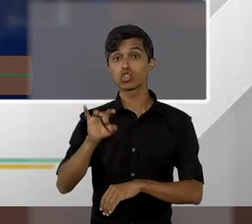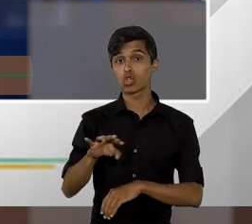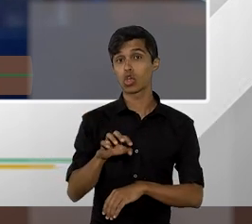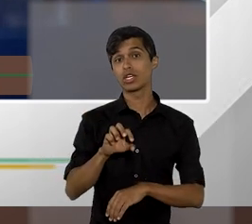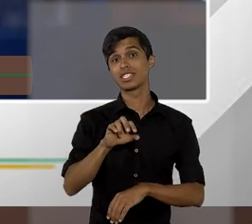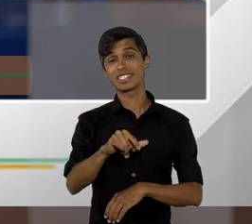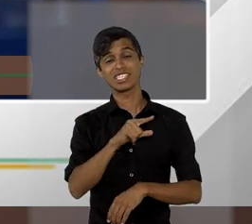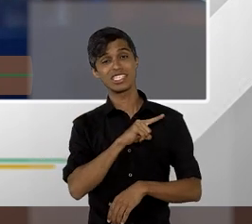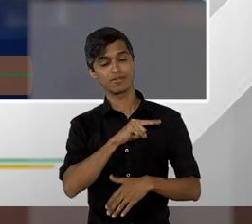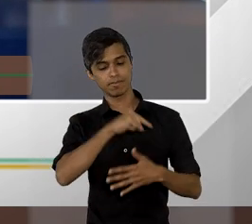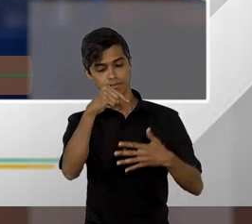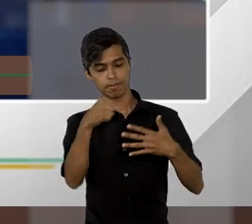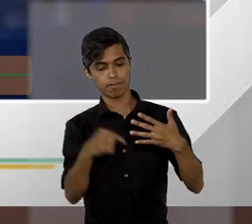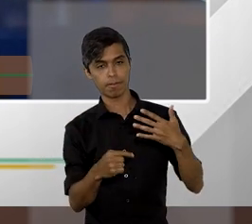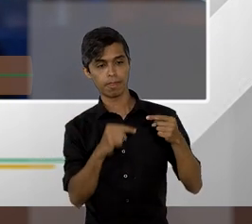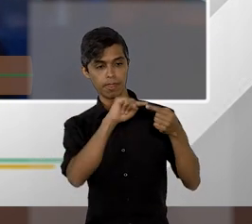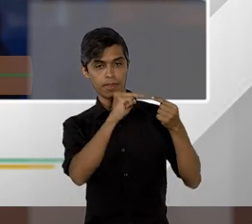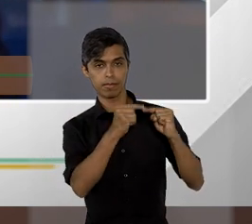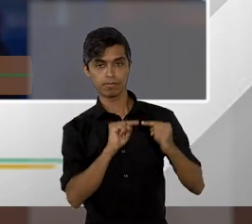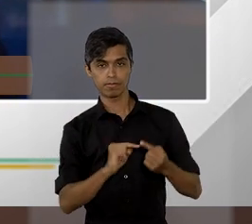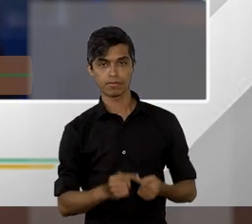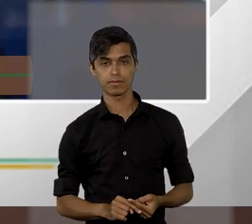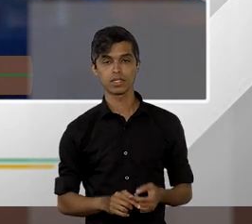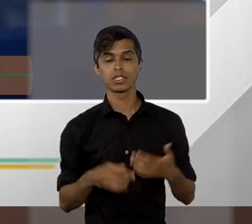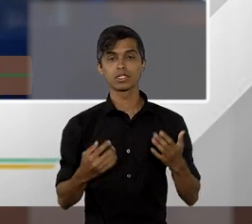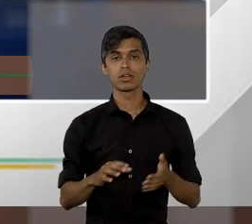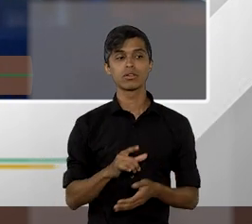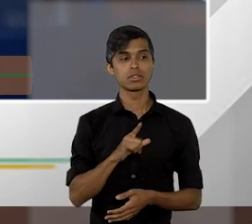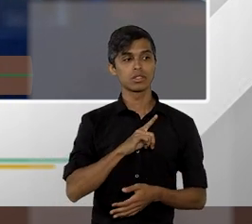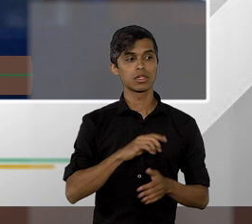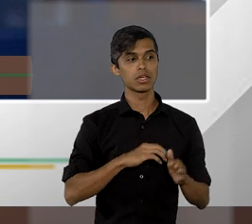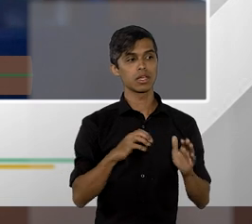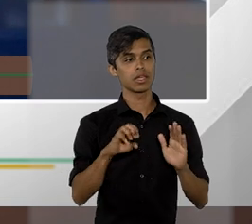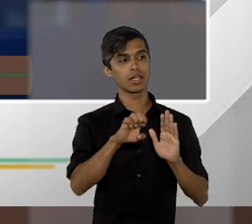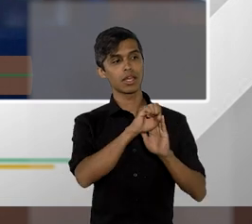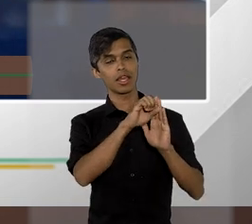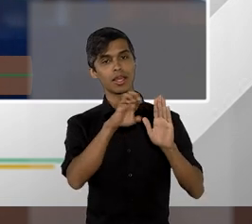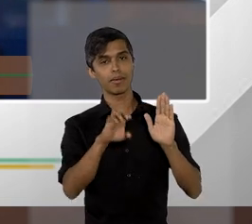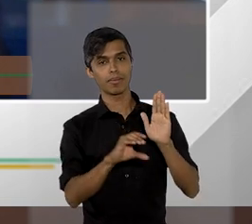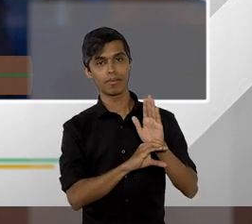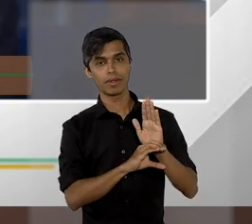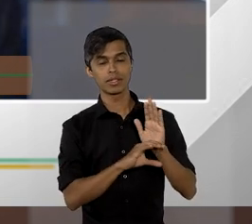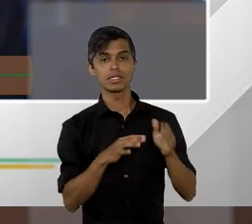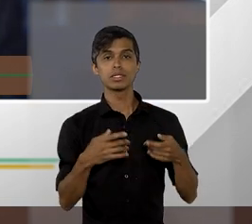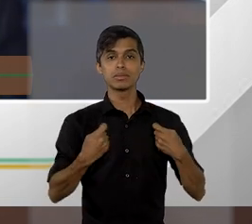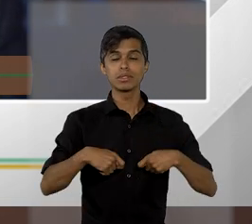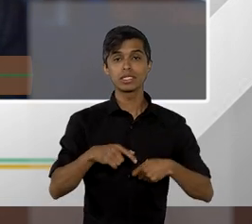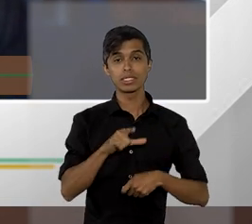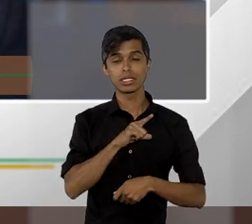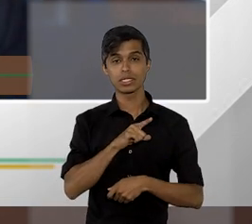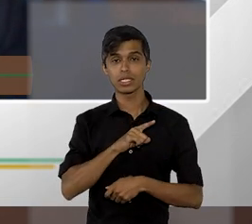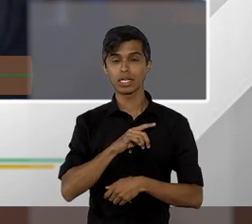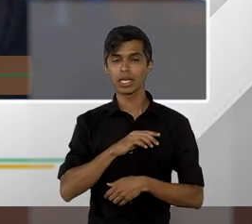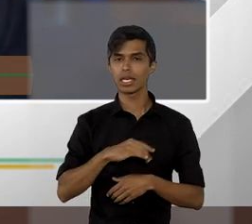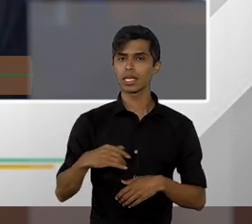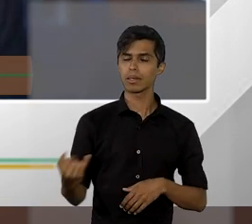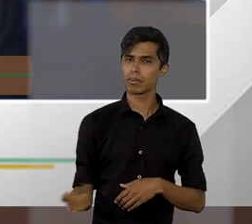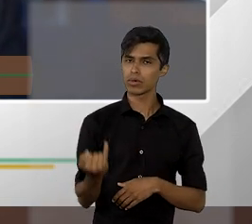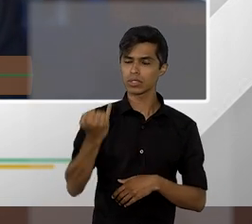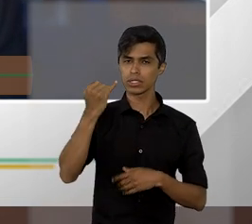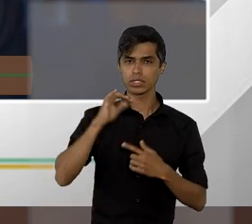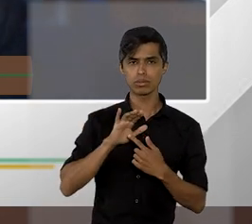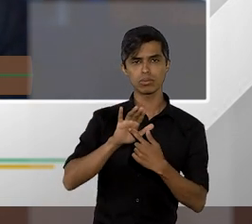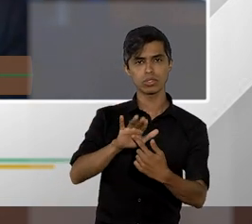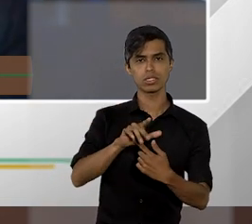somente matérias que, de acordo com a emenda e de acordo com a lei que a regulamentará, tenham relevância para a